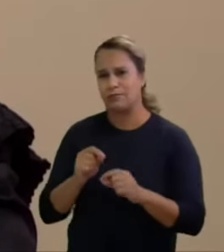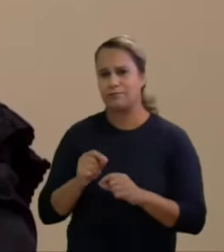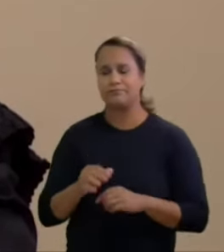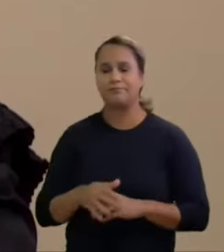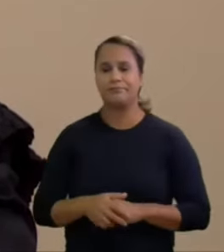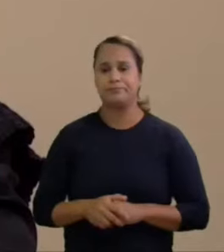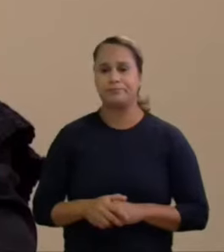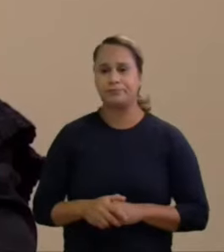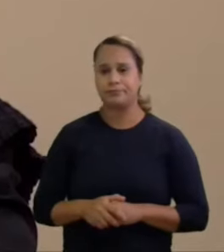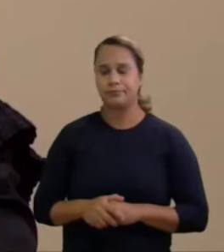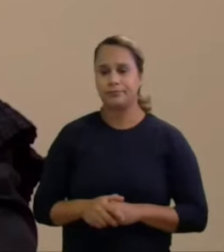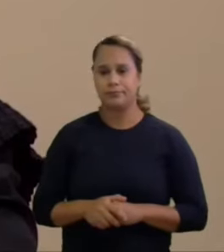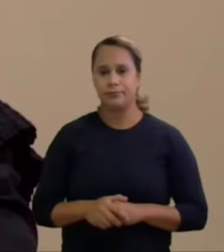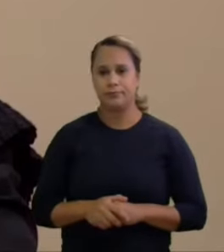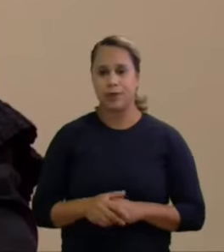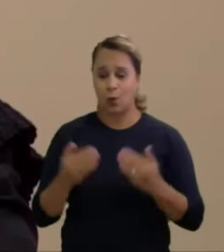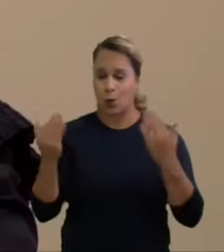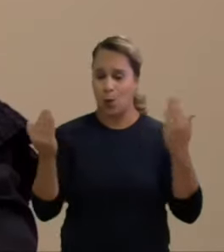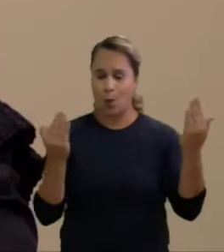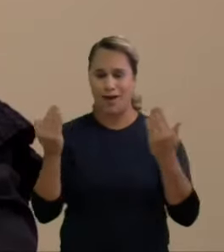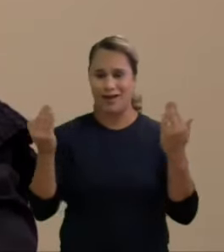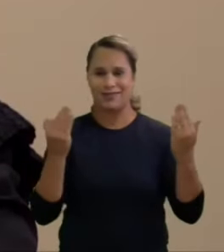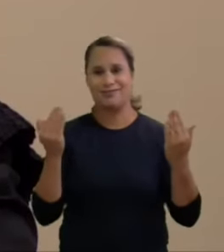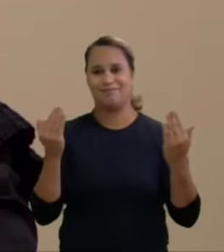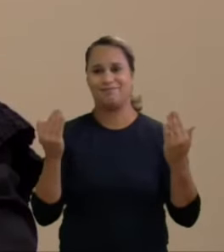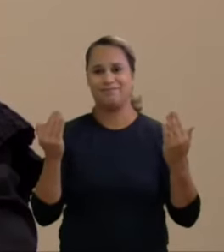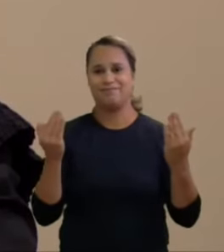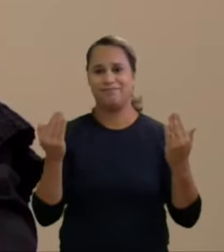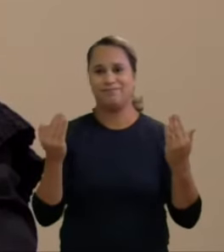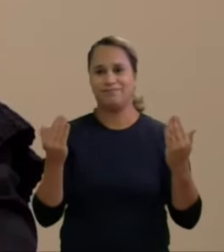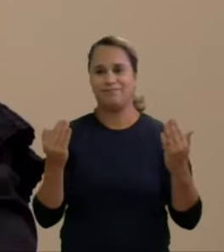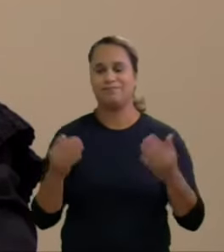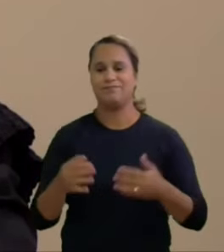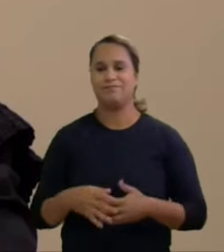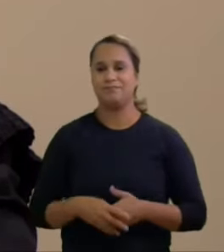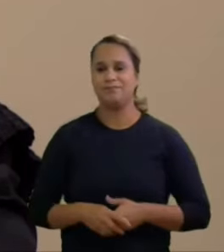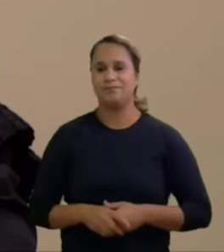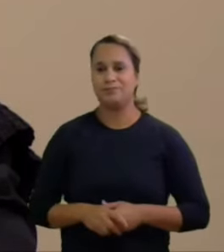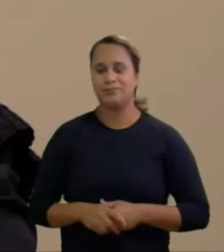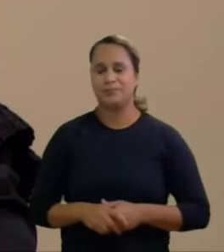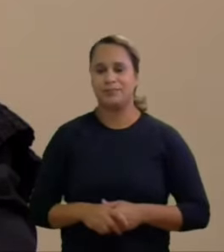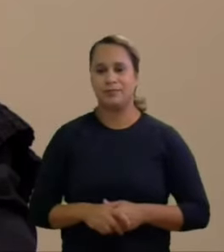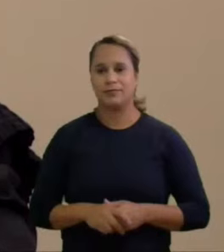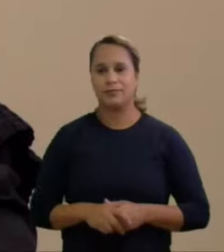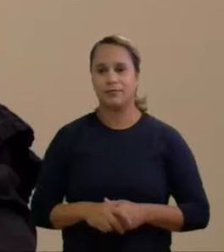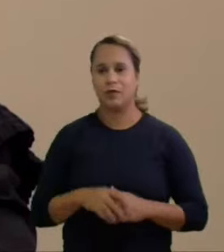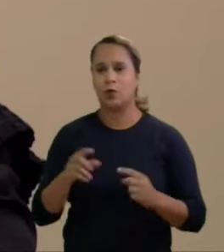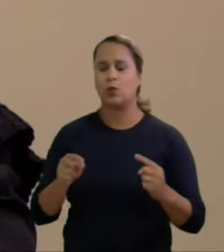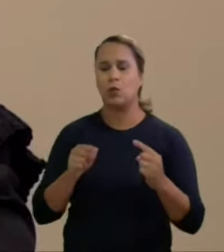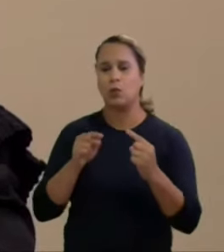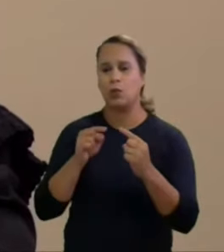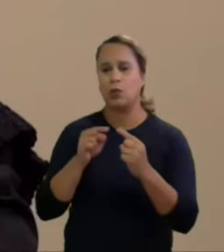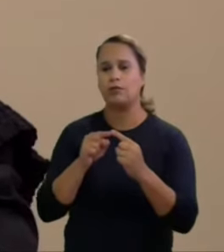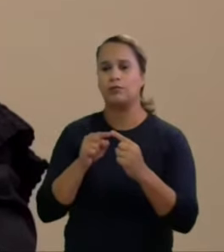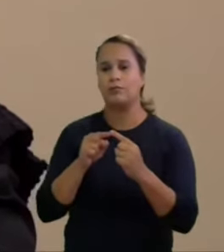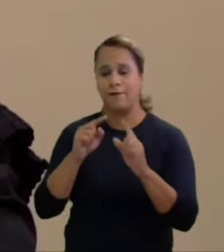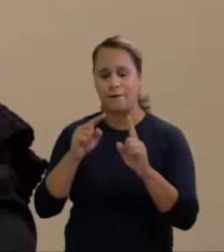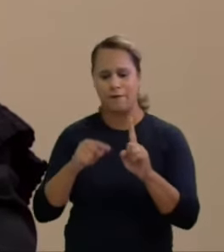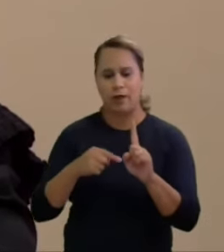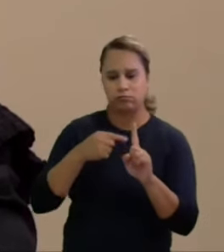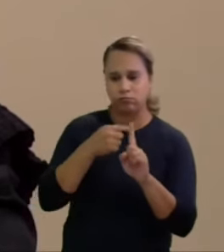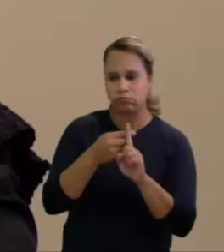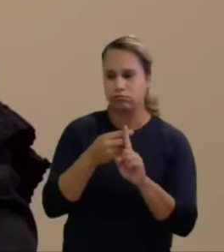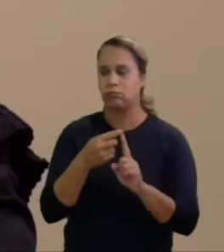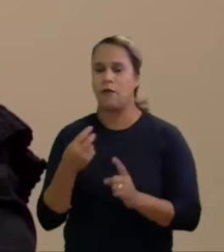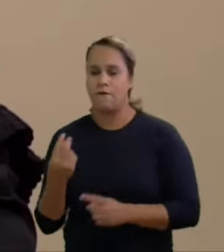de fatores comparativos. A média, também chamada média aritmética, na linguagem corrente, corresponde à soma dos valores de um grupo de valores dividida